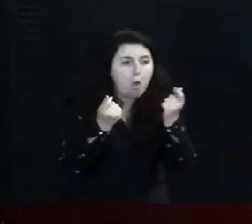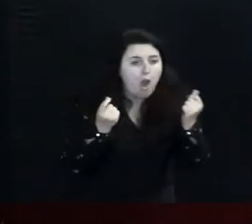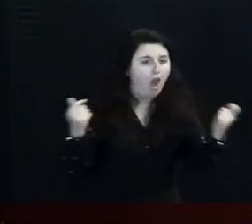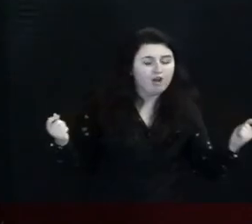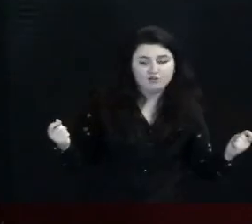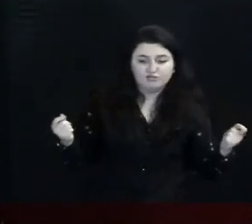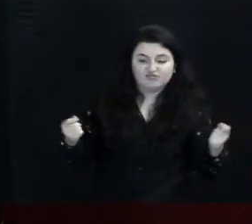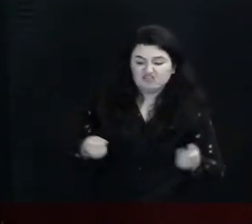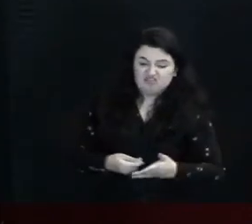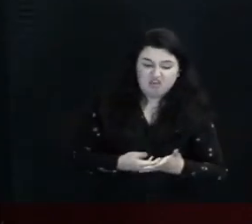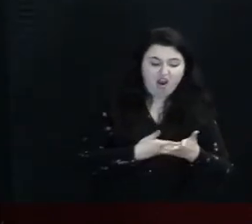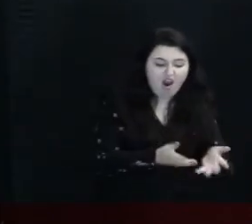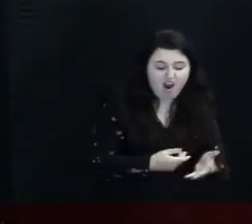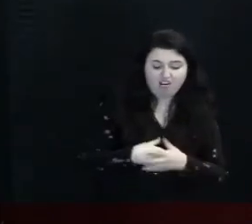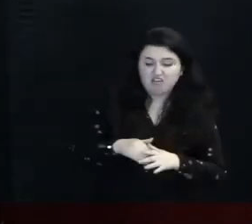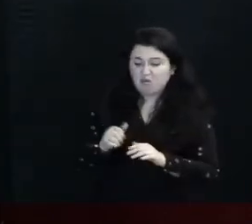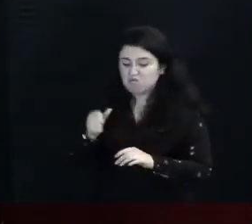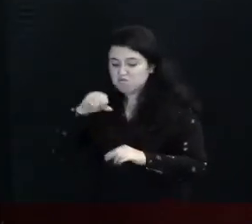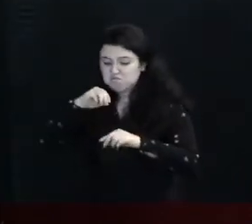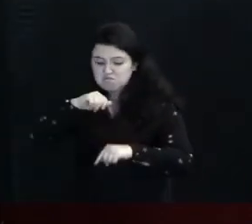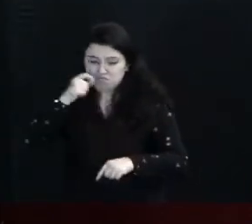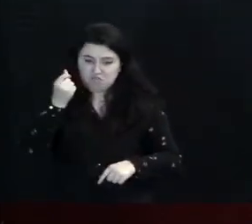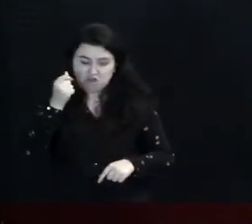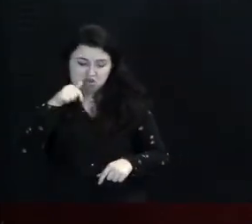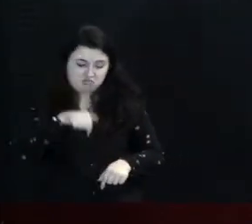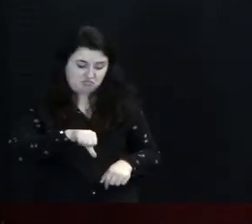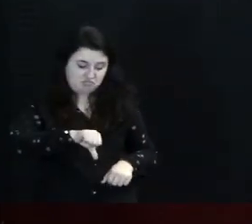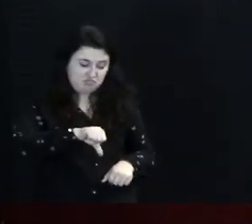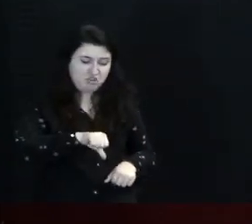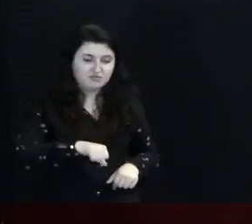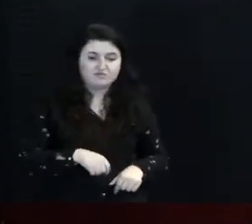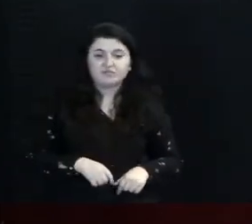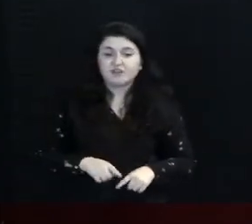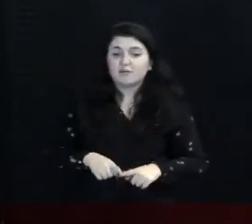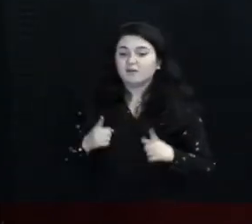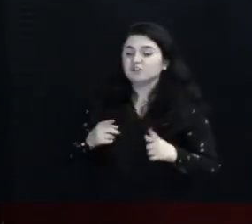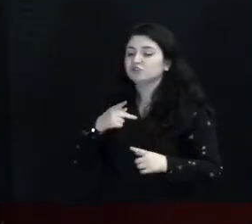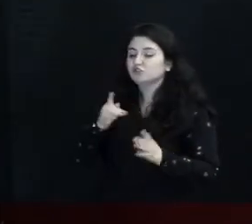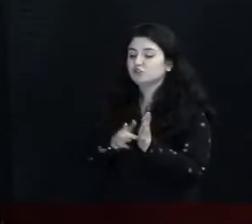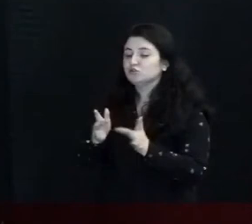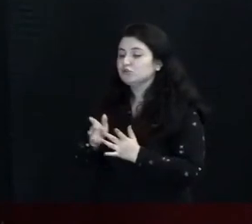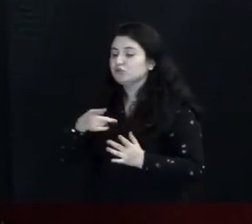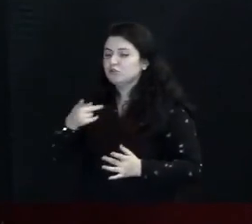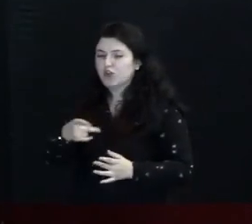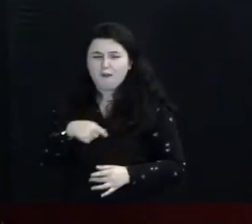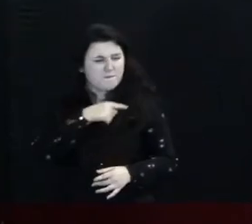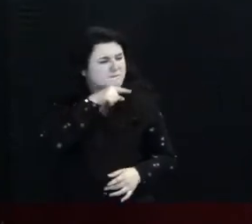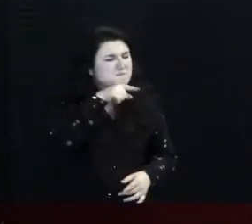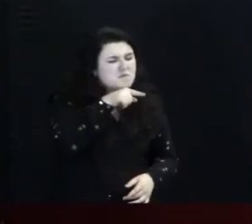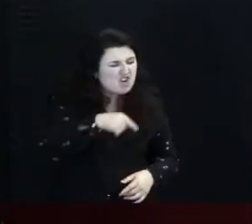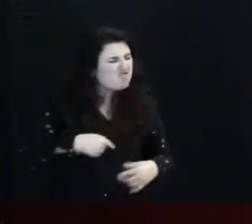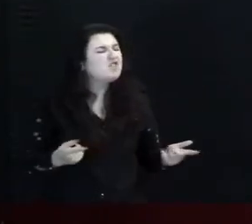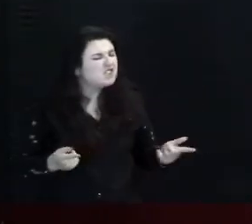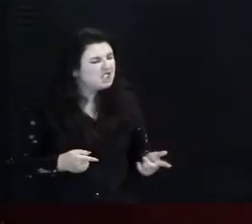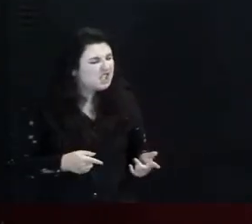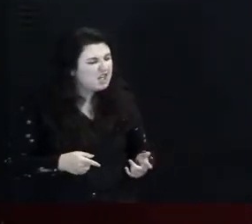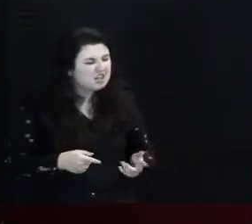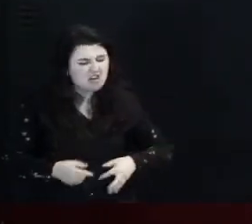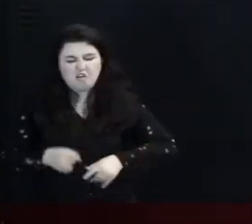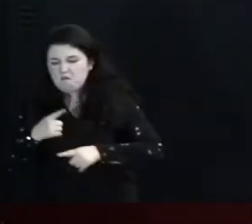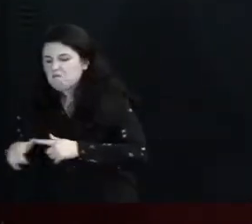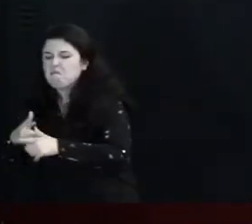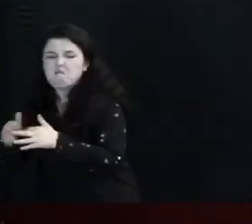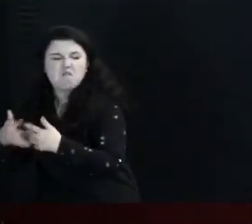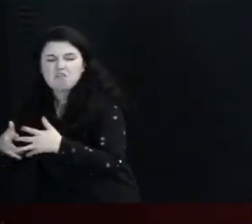E dar aos pobres Mas Jesus sabendo Disse-lhes Por que molestais essa mulher? Ela praticou boa